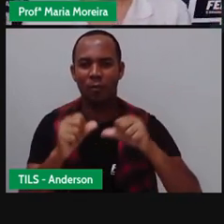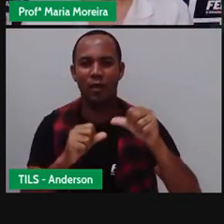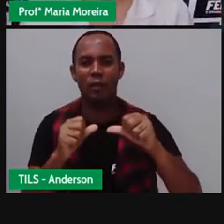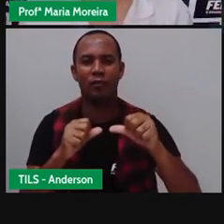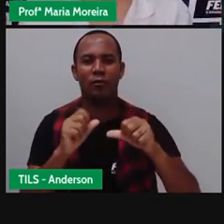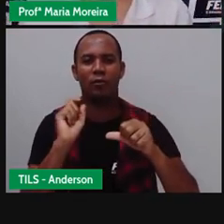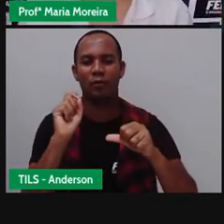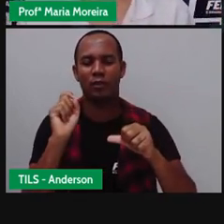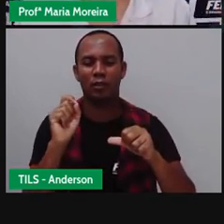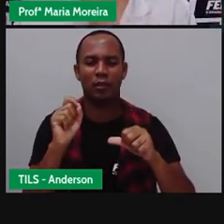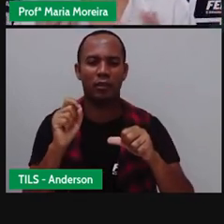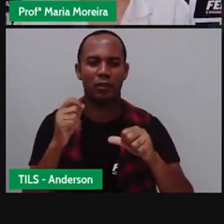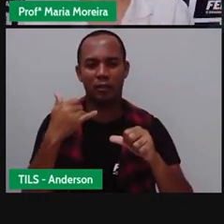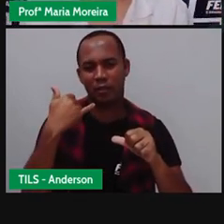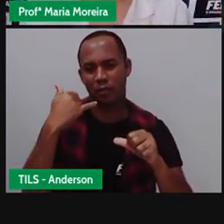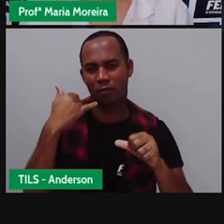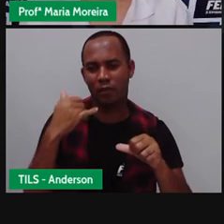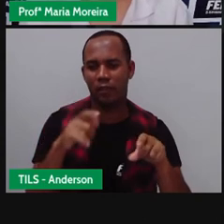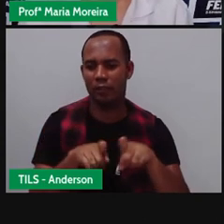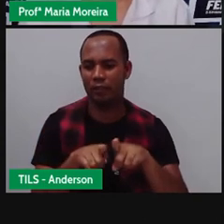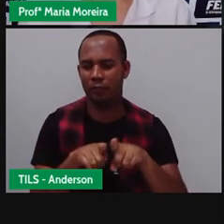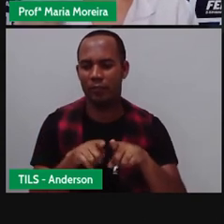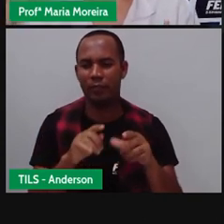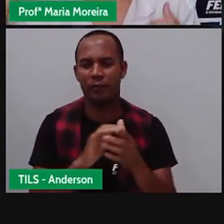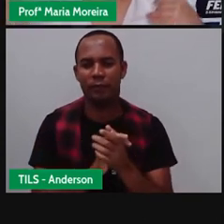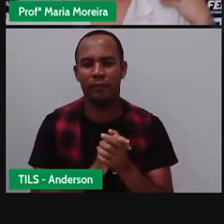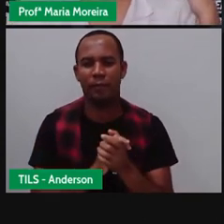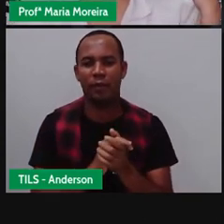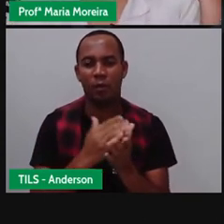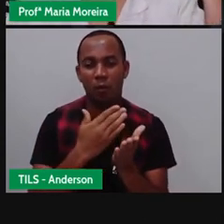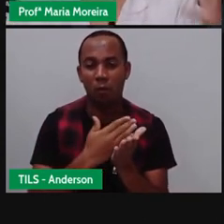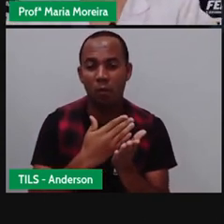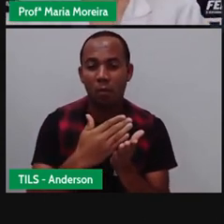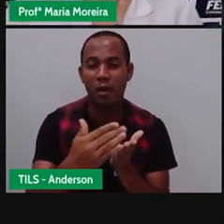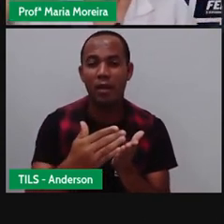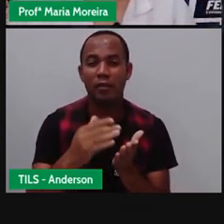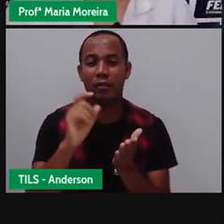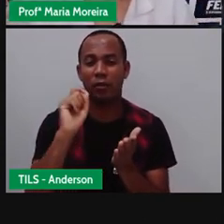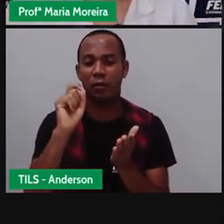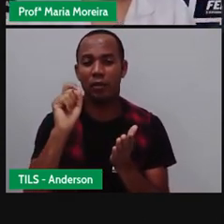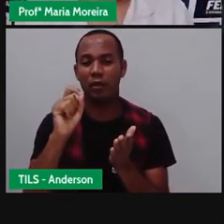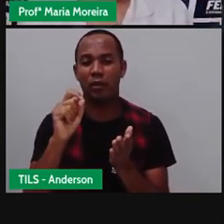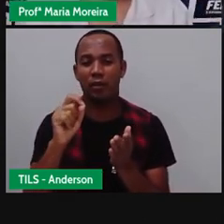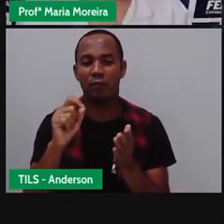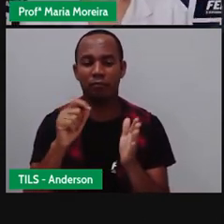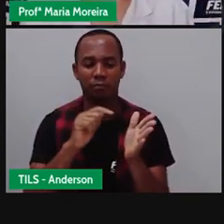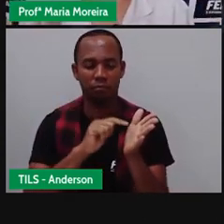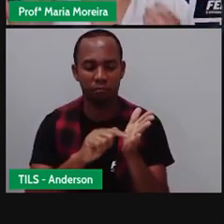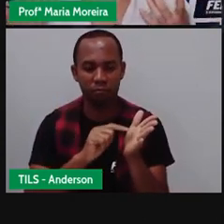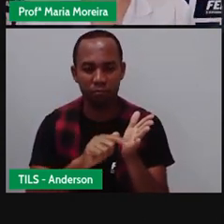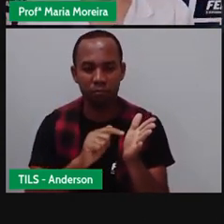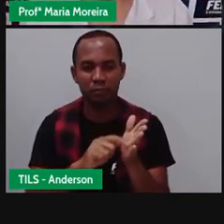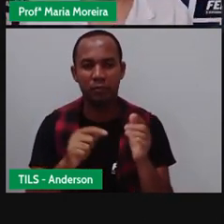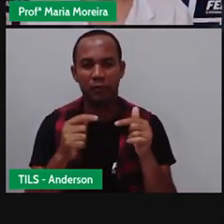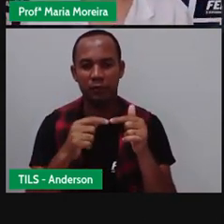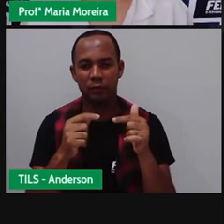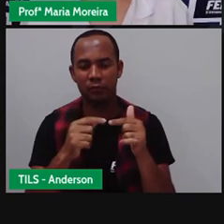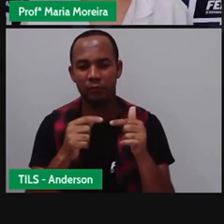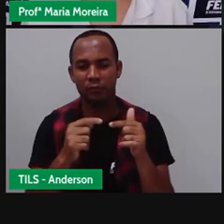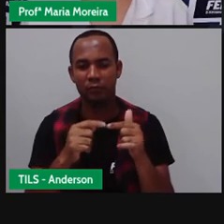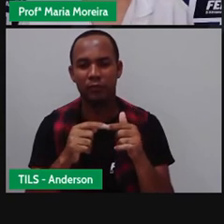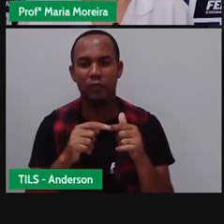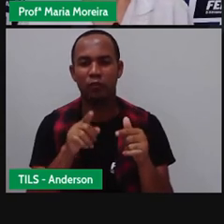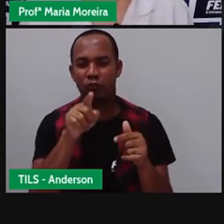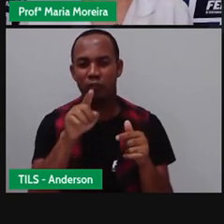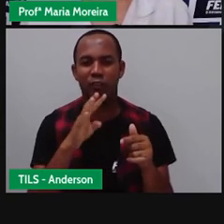Transformando, modificando o ramo de celulares. E aí ele começa a trazer, né? Aplicativos. aí vem o WhatsApp, como vocês